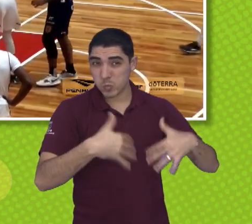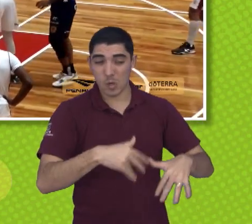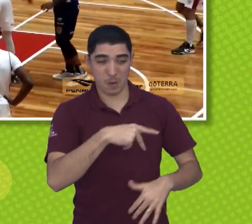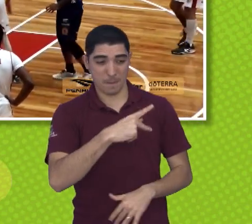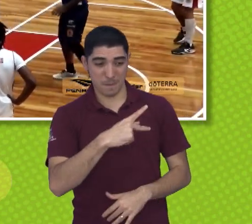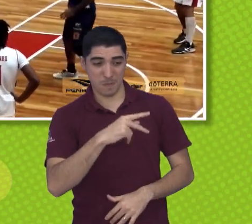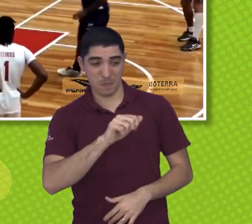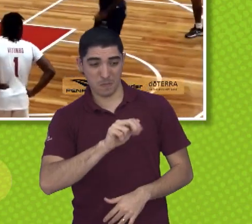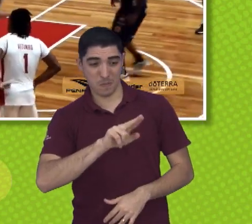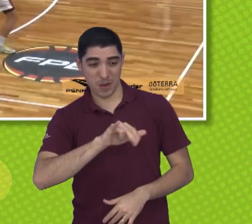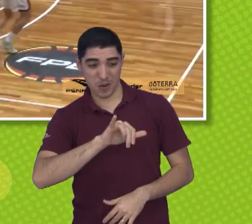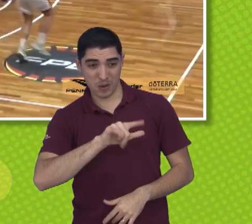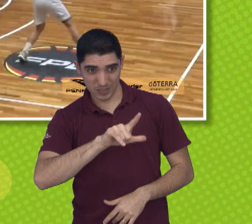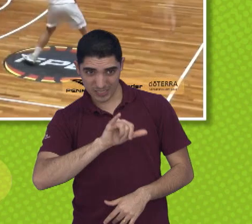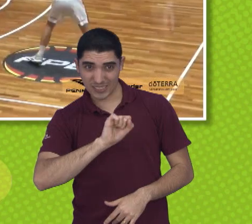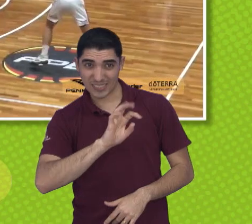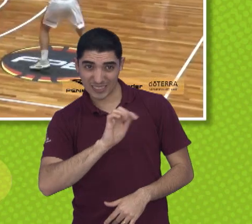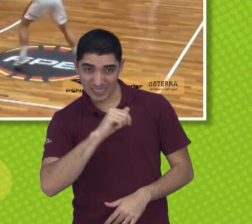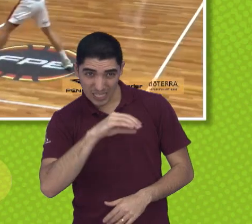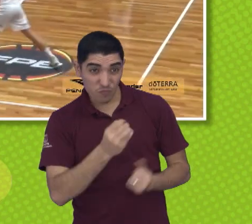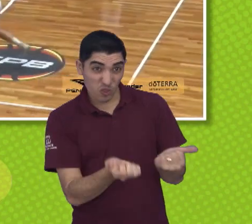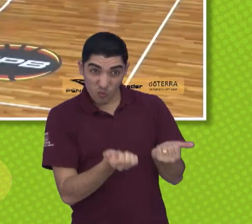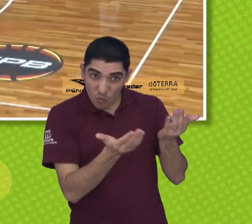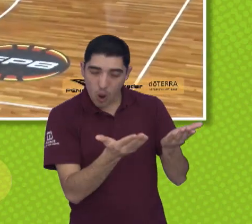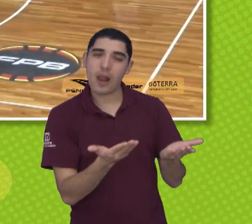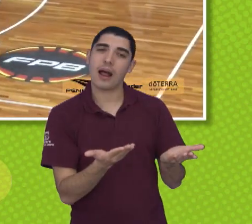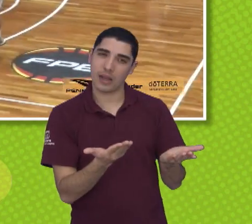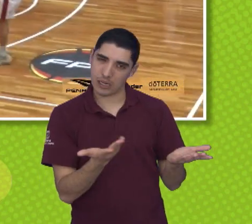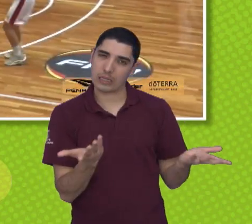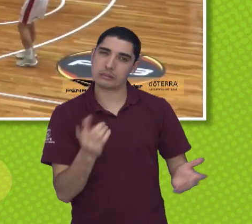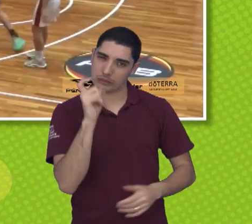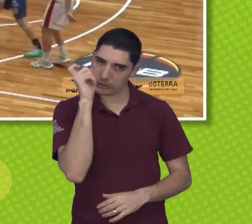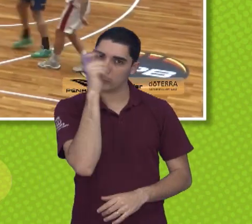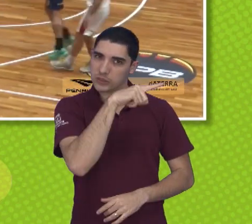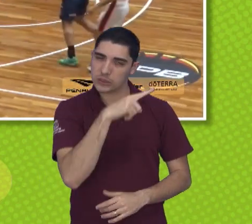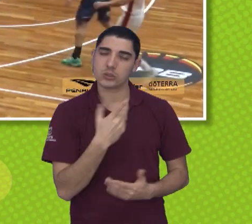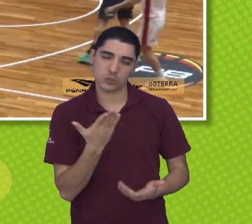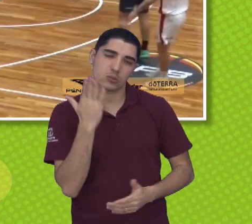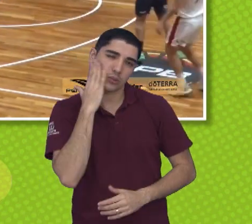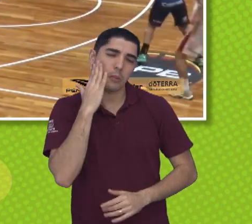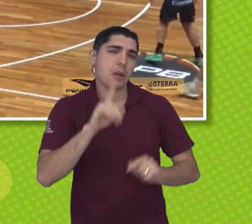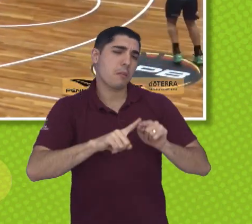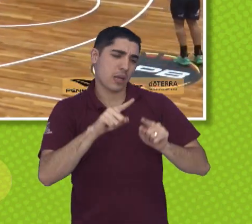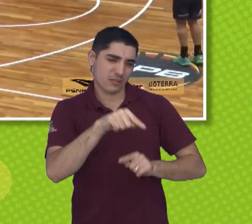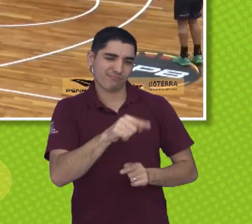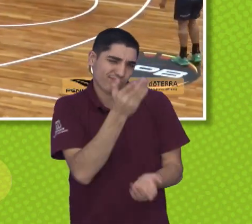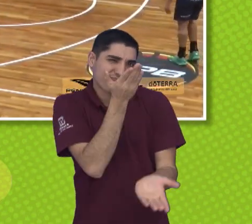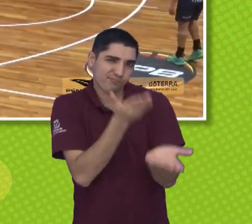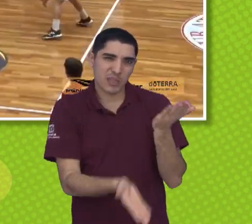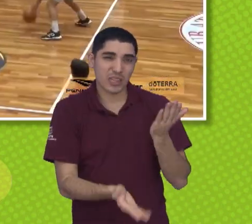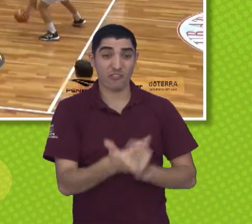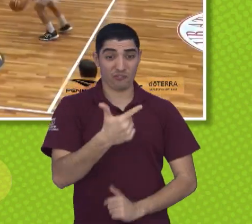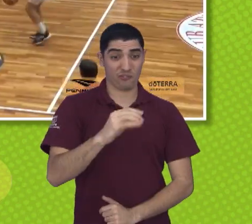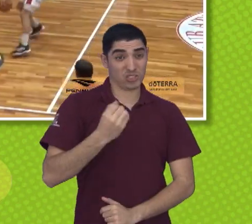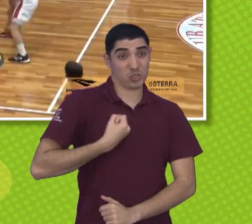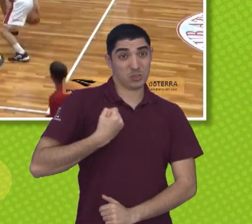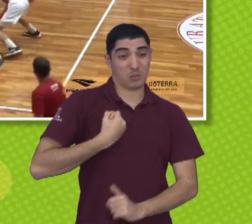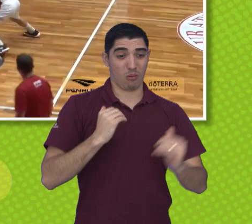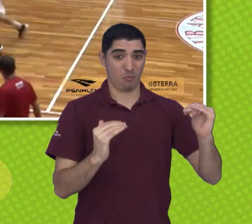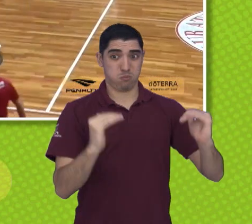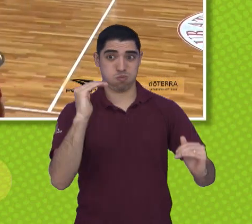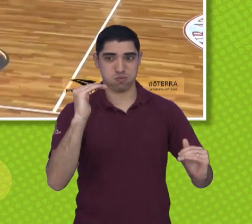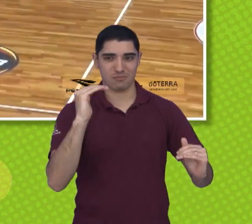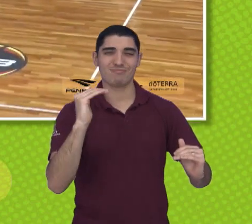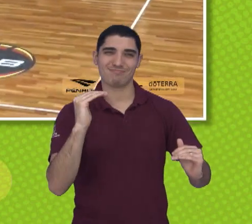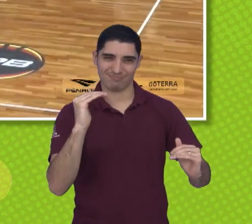campeão, é sempre fora de casa, enfim, é sempre complicado, né? Uma derrota do Ida, né, que você falou, 20 pontos, a gente olha assim,